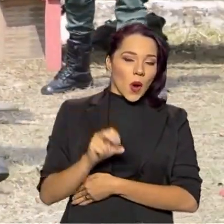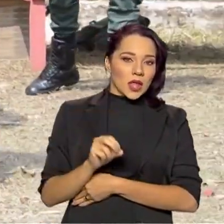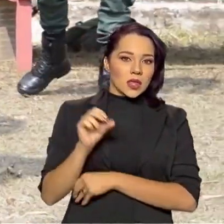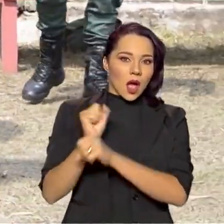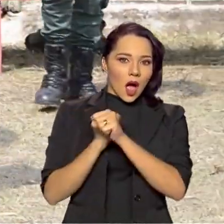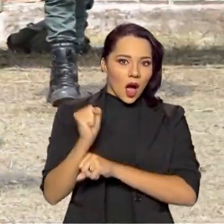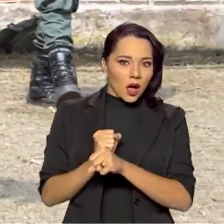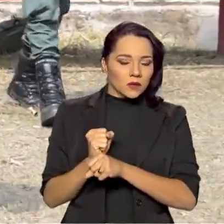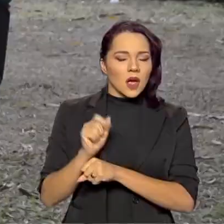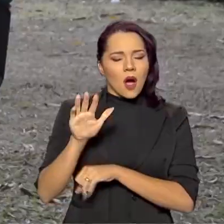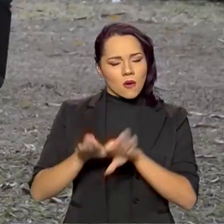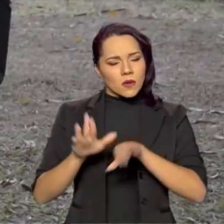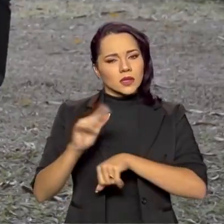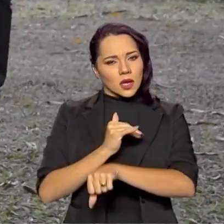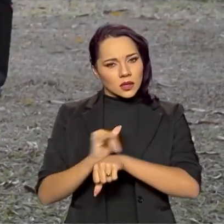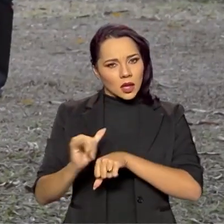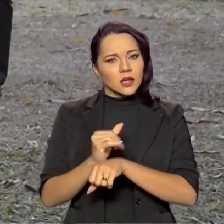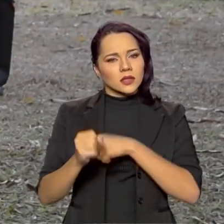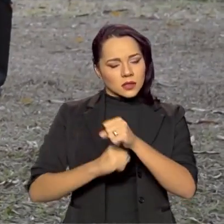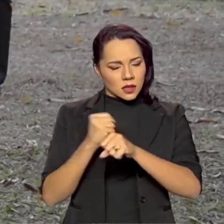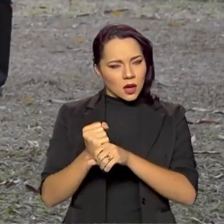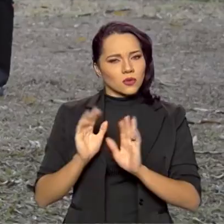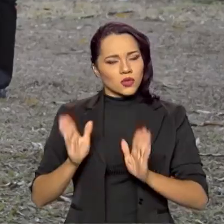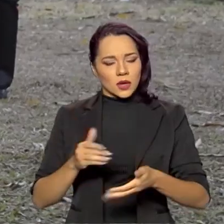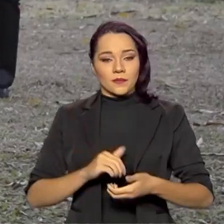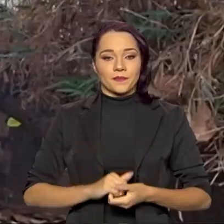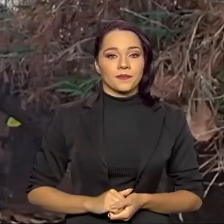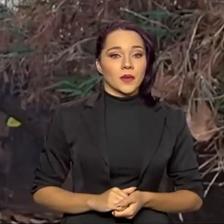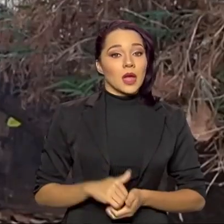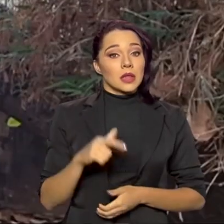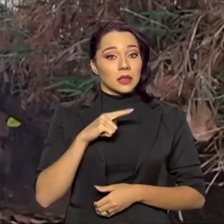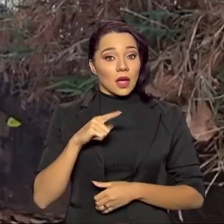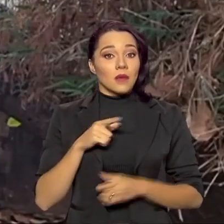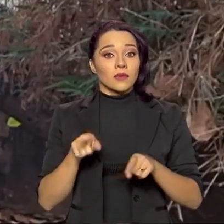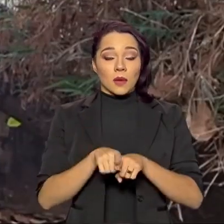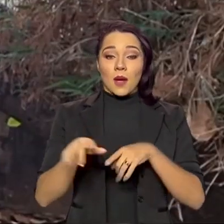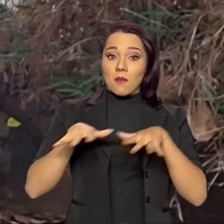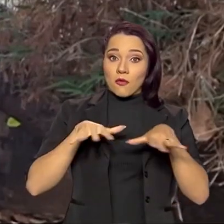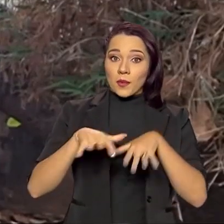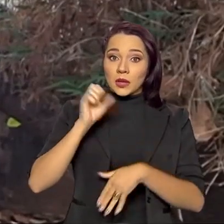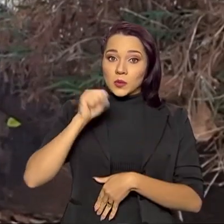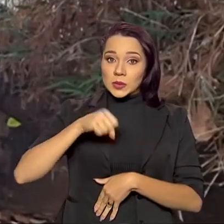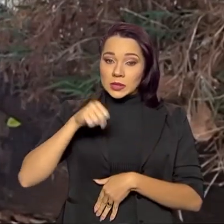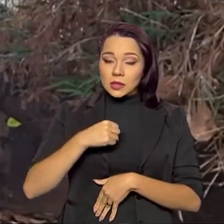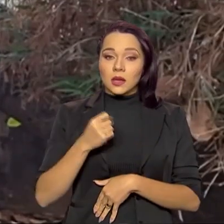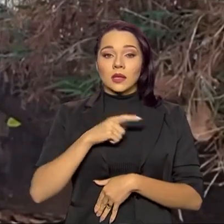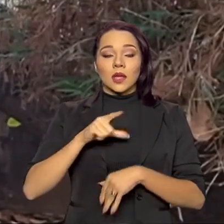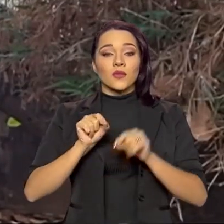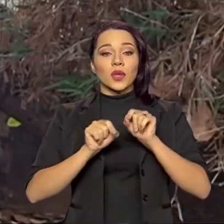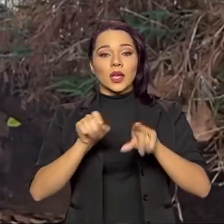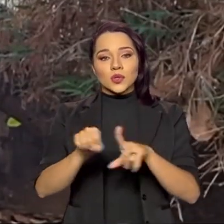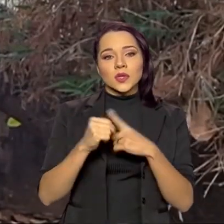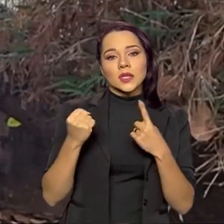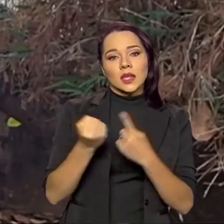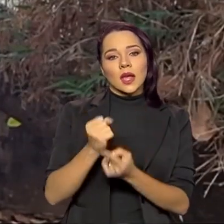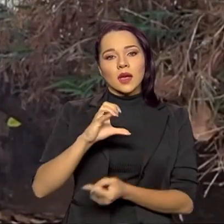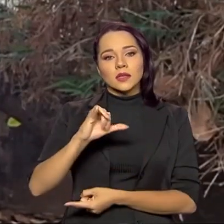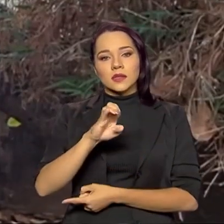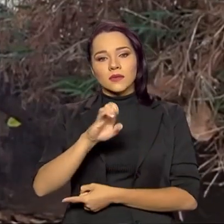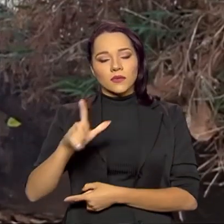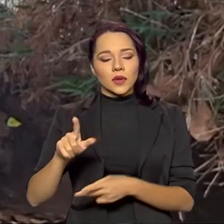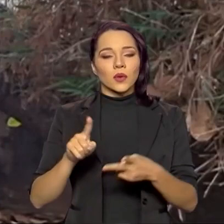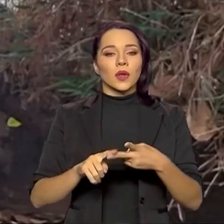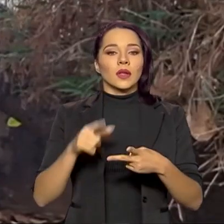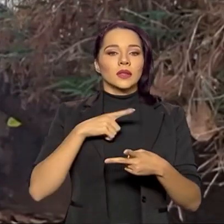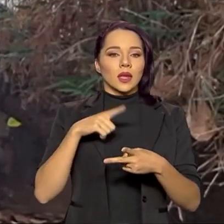algumas ações foram tomadas este ano. Houve um movimento, sim. Houve um movimento da sociedade civil, houve um